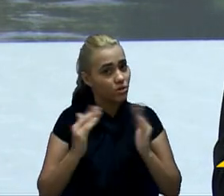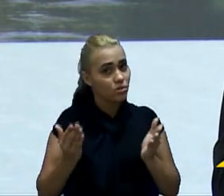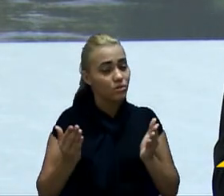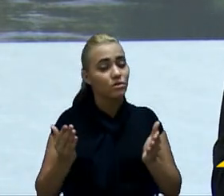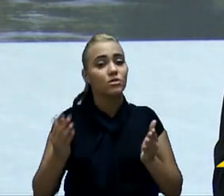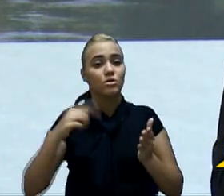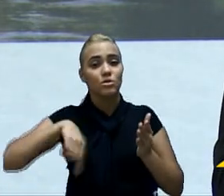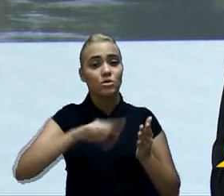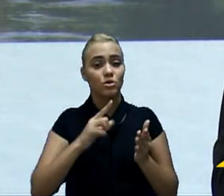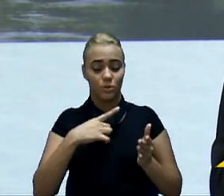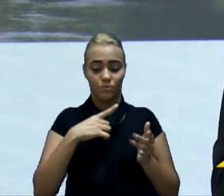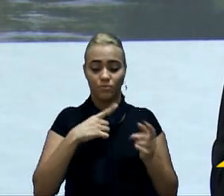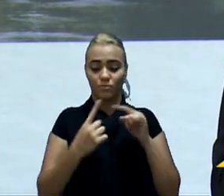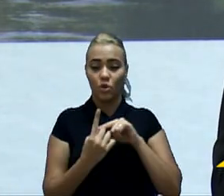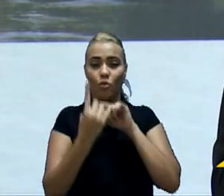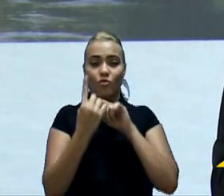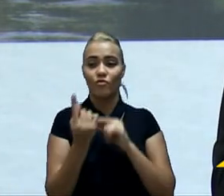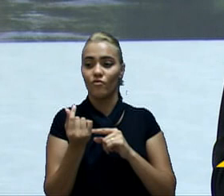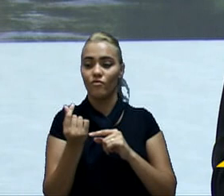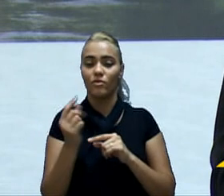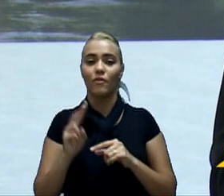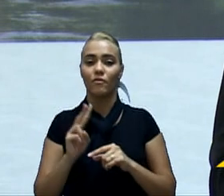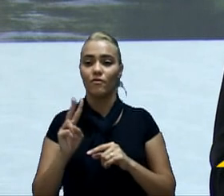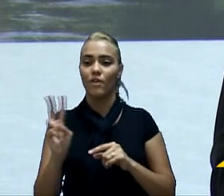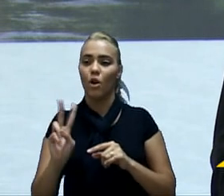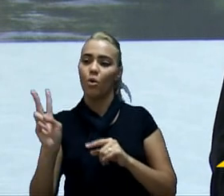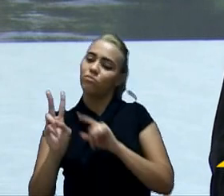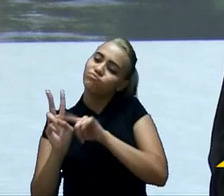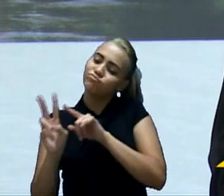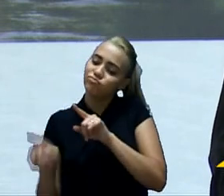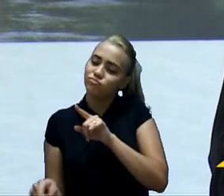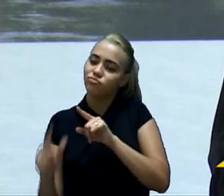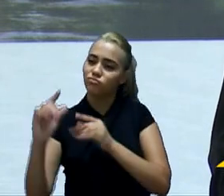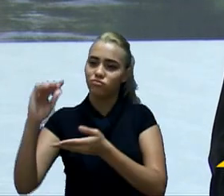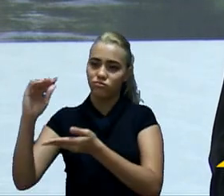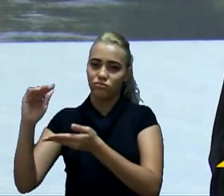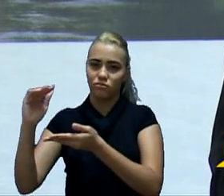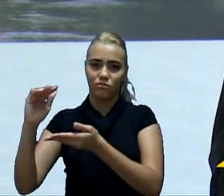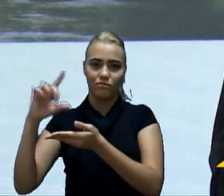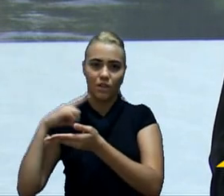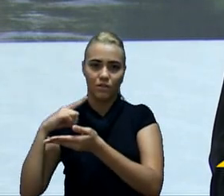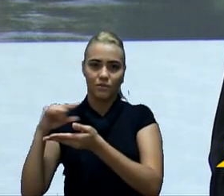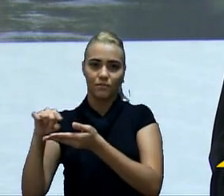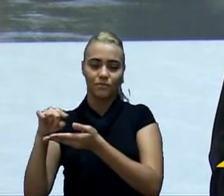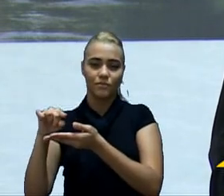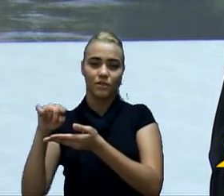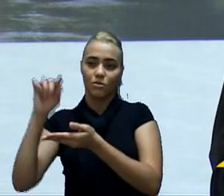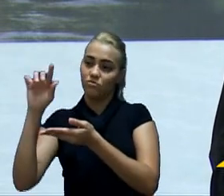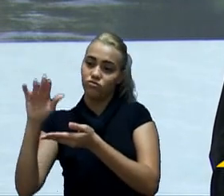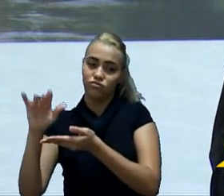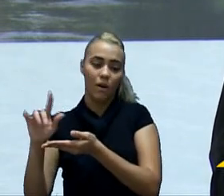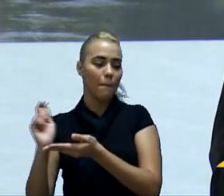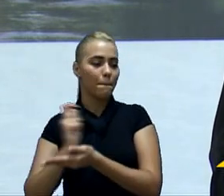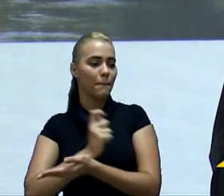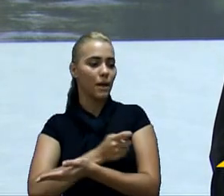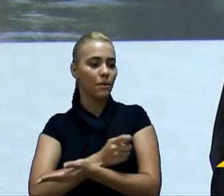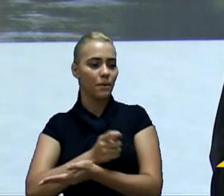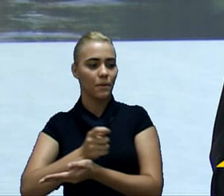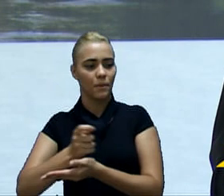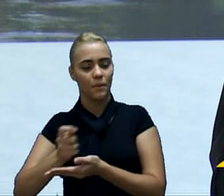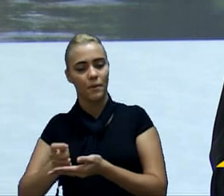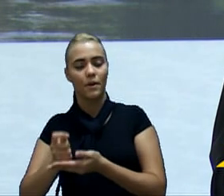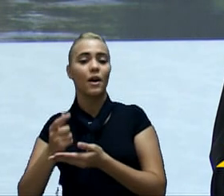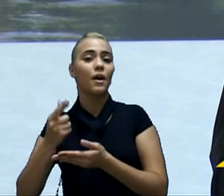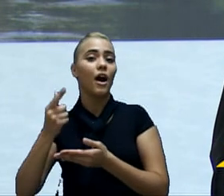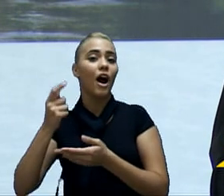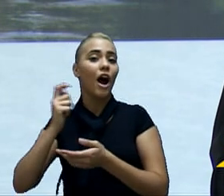nós temos um valor estimado para a despesa com o pessoal, que, naturalmente, ele teve uma referência com o ano de